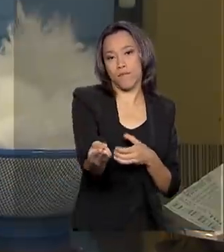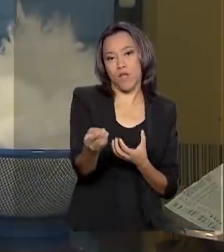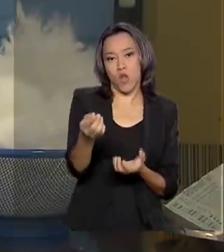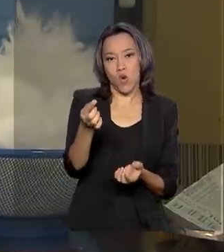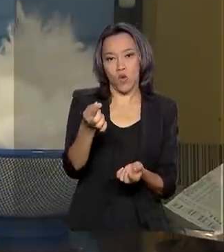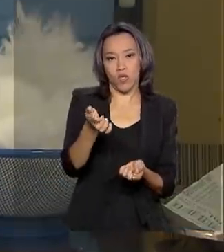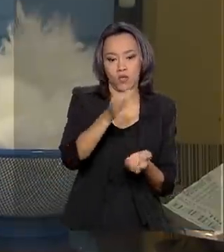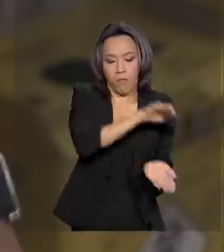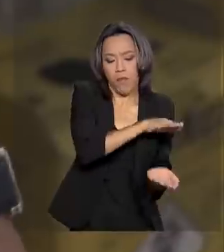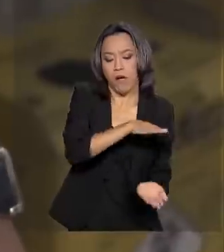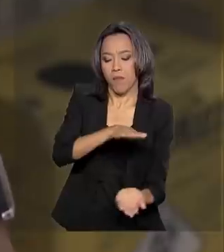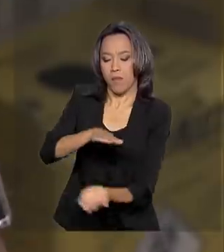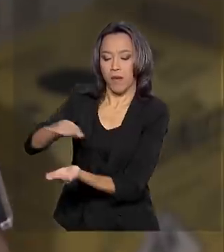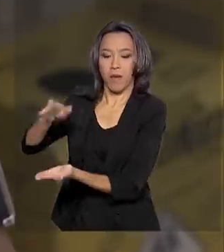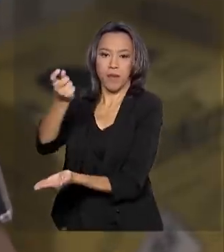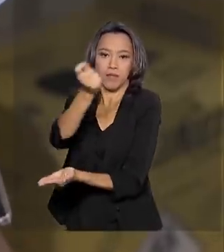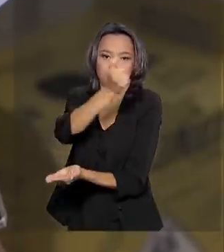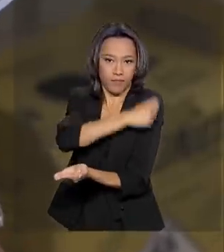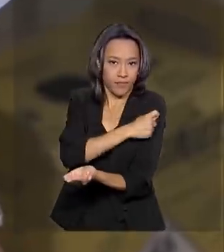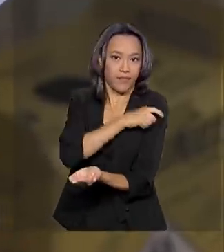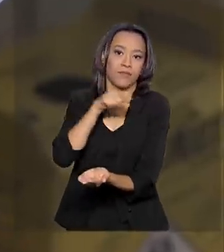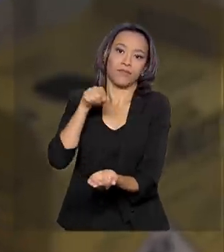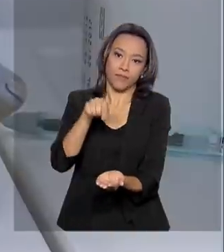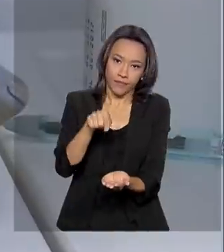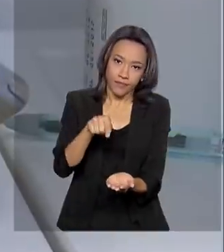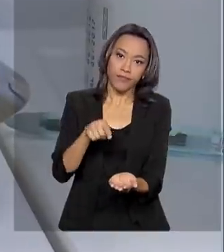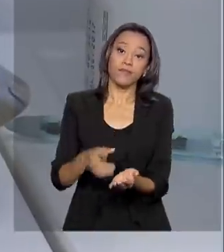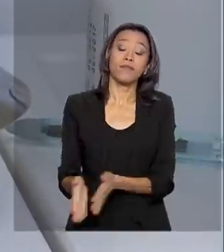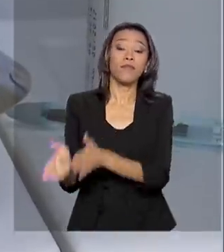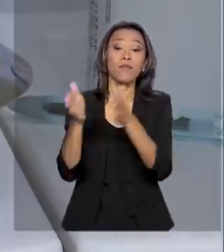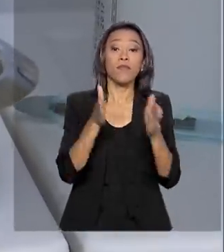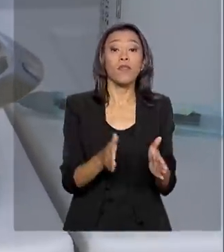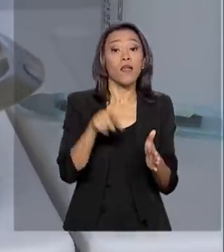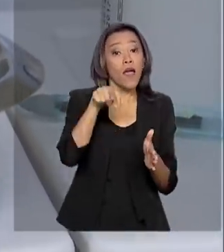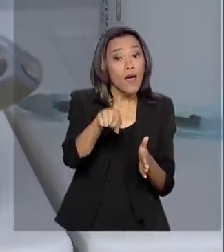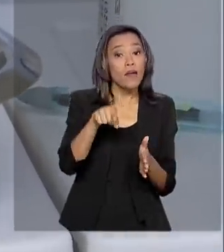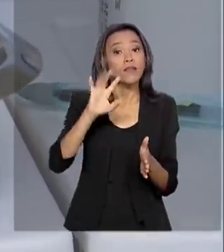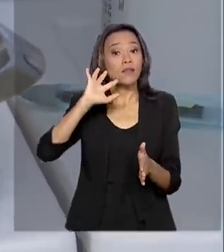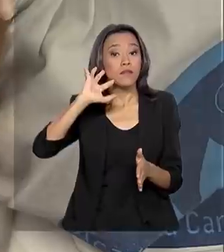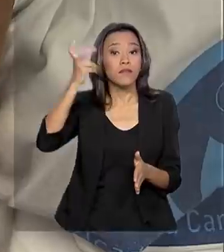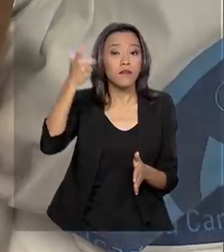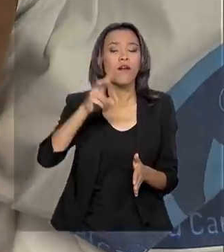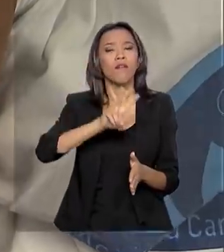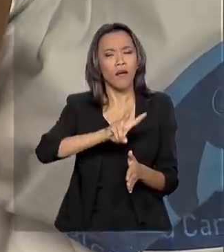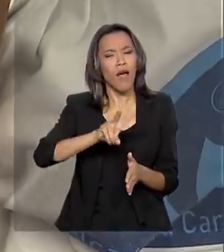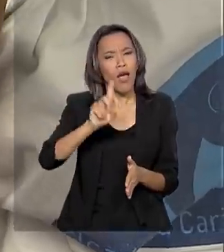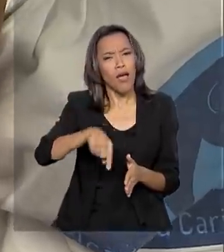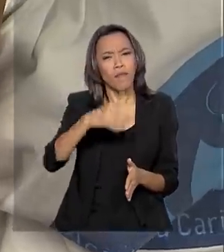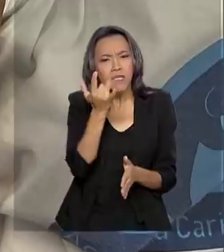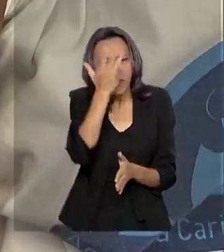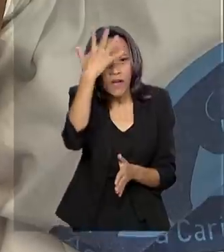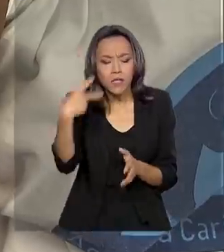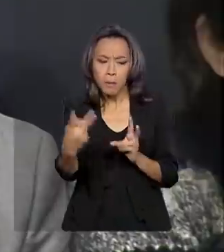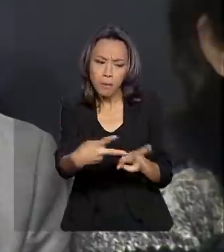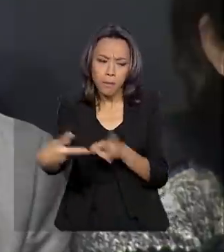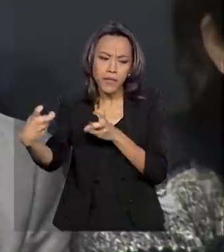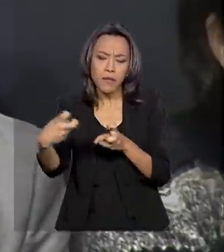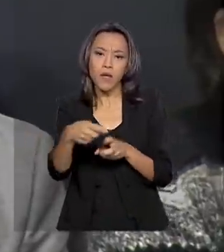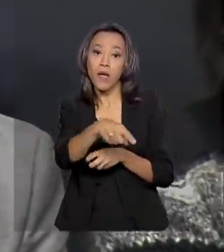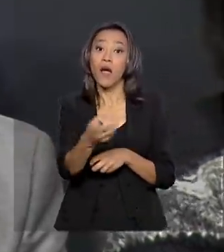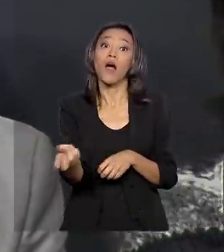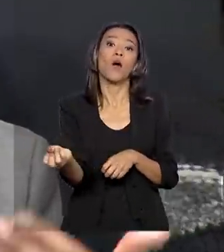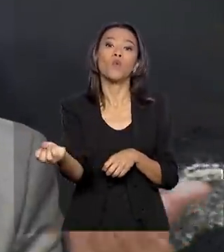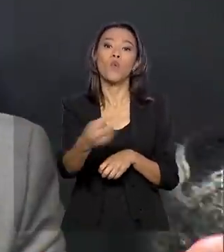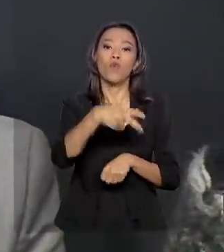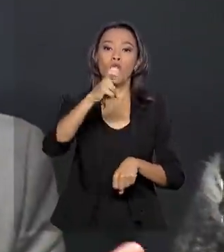corresponde a 10% da produção mundial da vacina. A medida deve facilitar o diagnóstico do novo coronavírus. Na